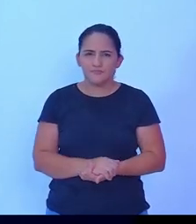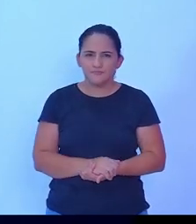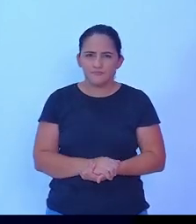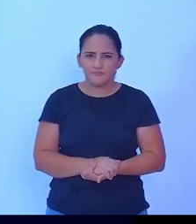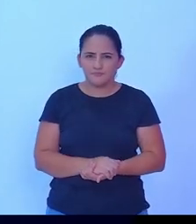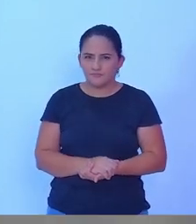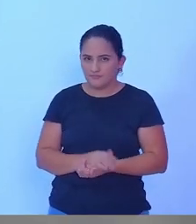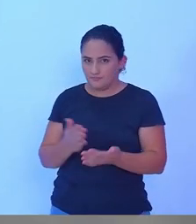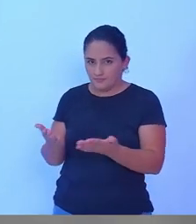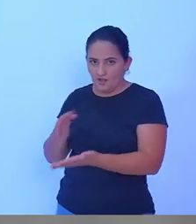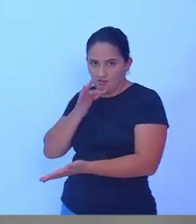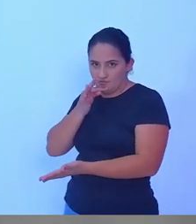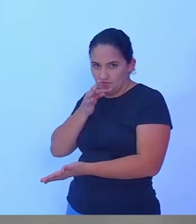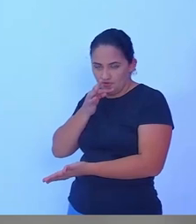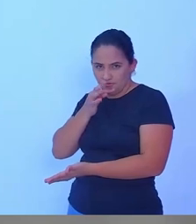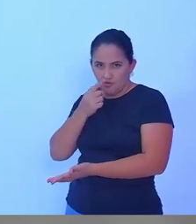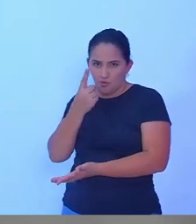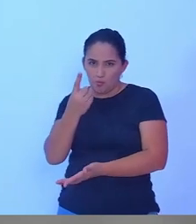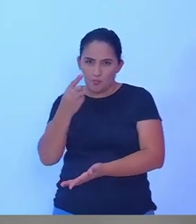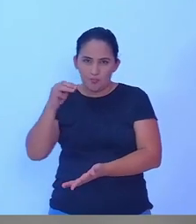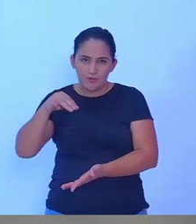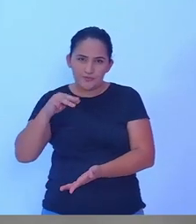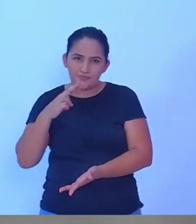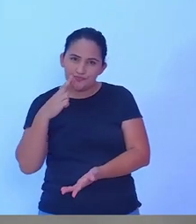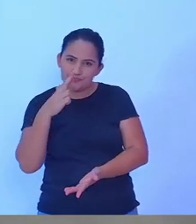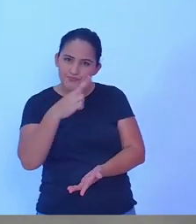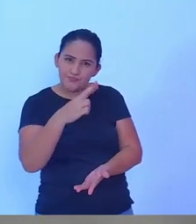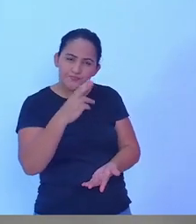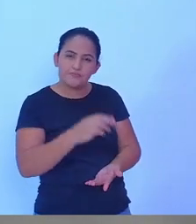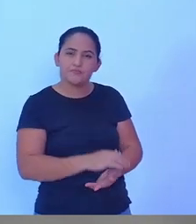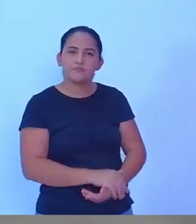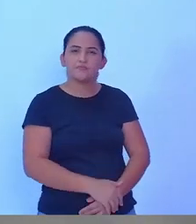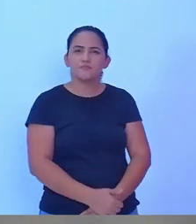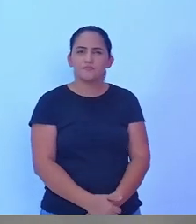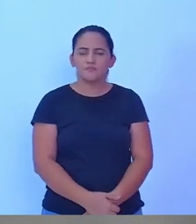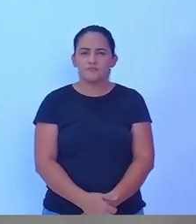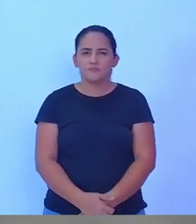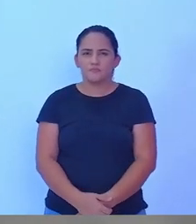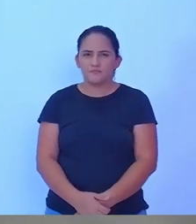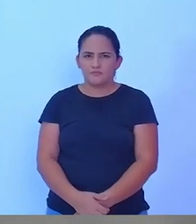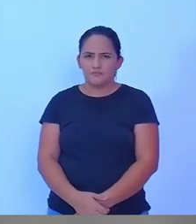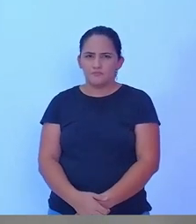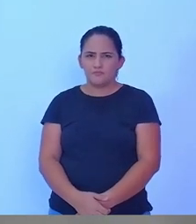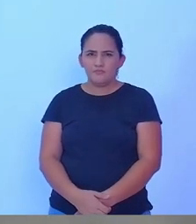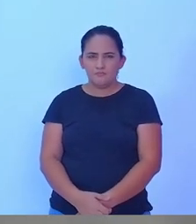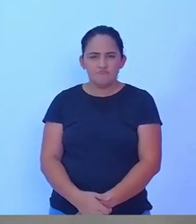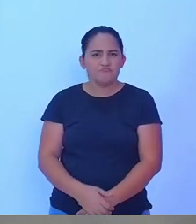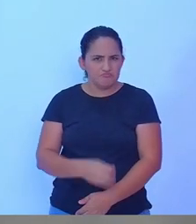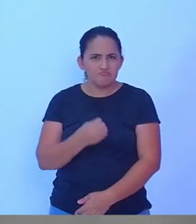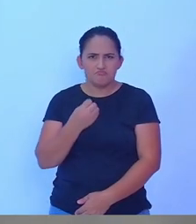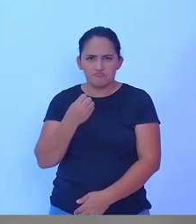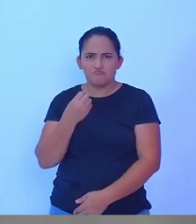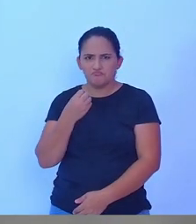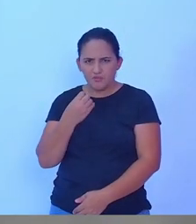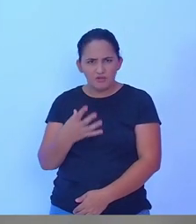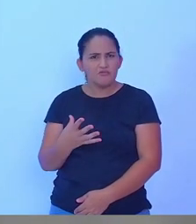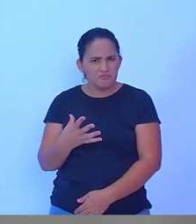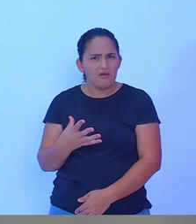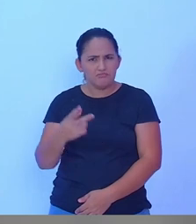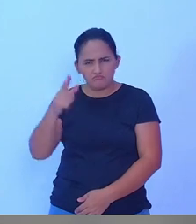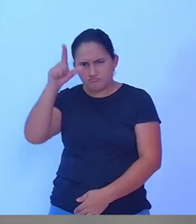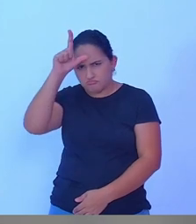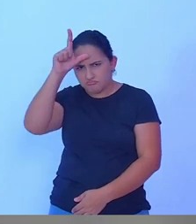Tiago tem um minuto para a réplica a partir de agora. É muito bem falado aqui pelo Sr. Lucindo.